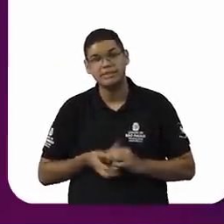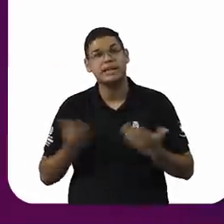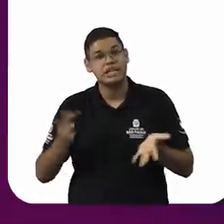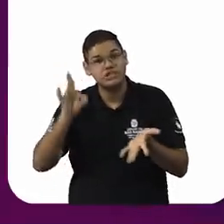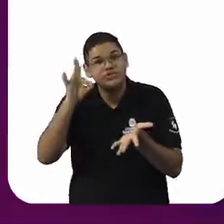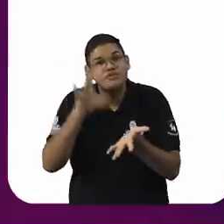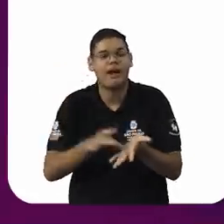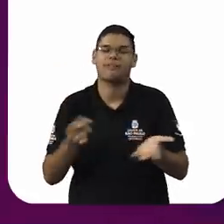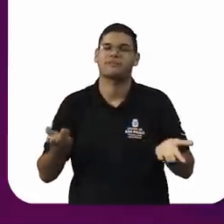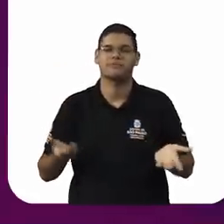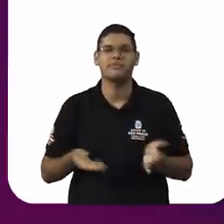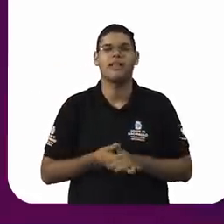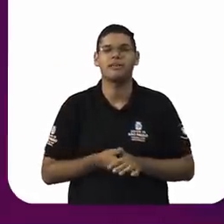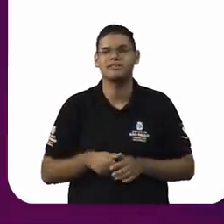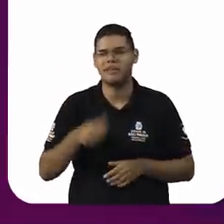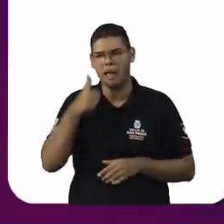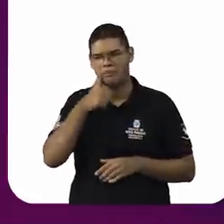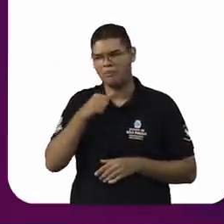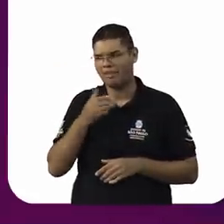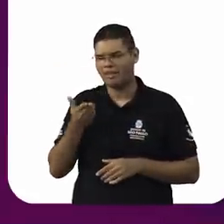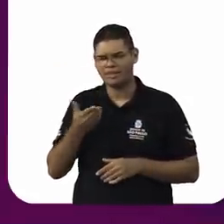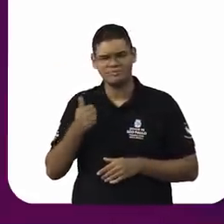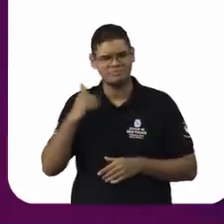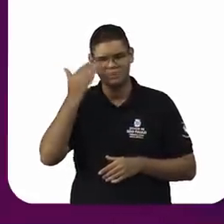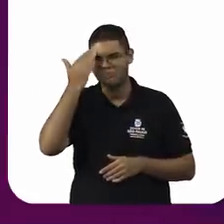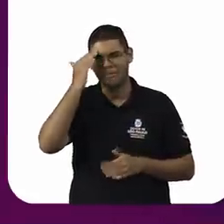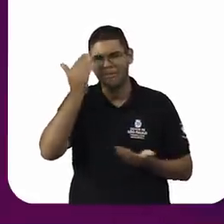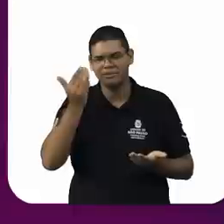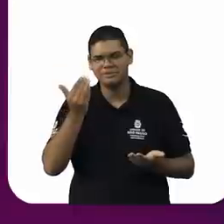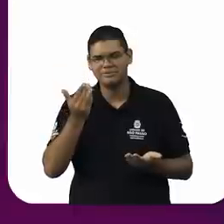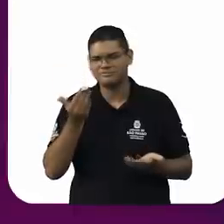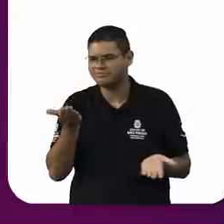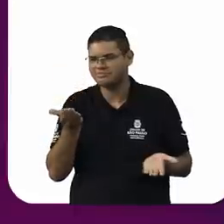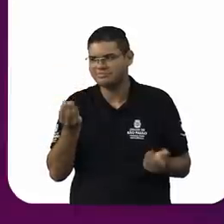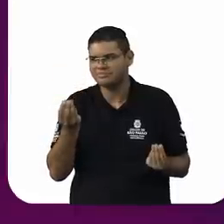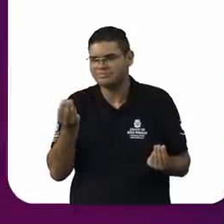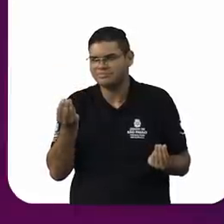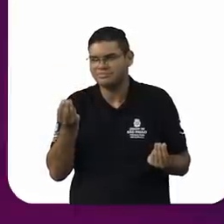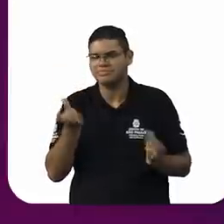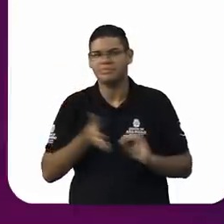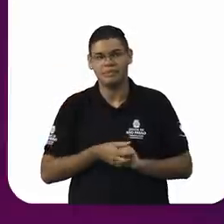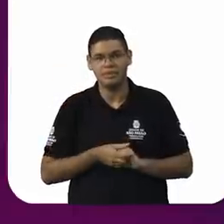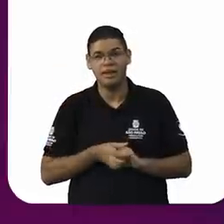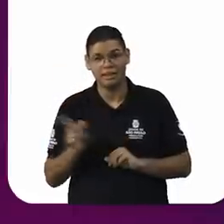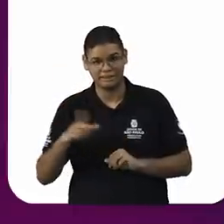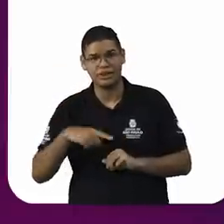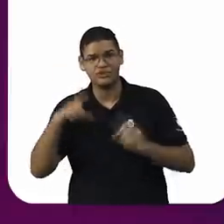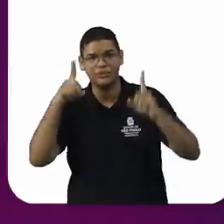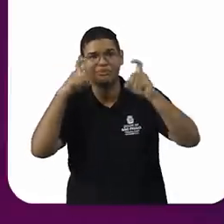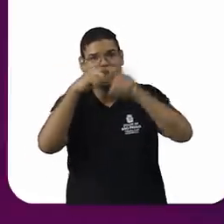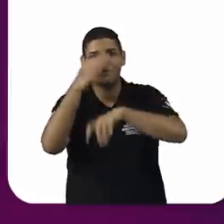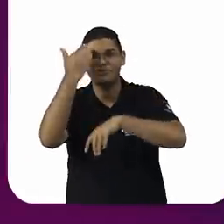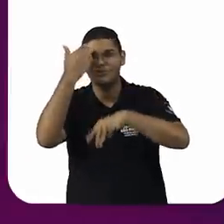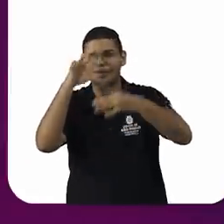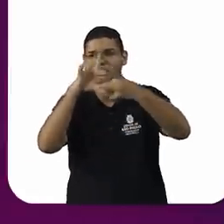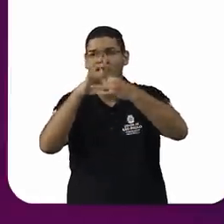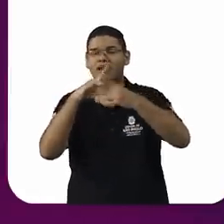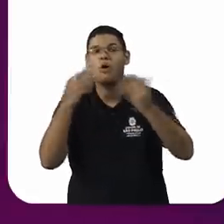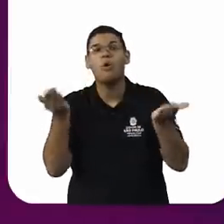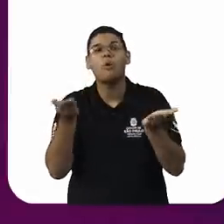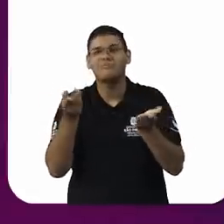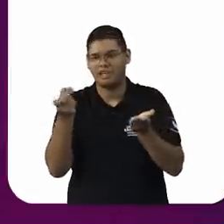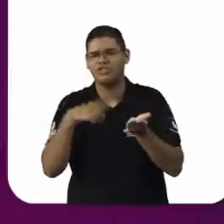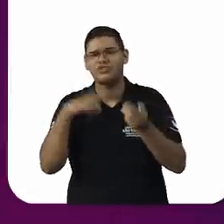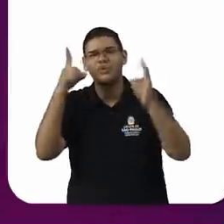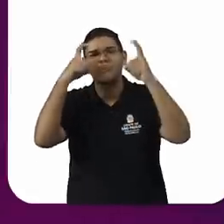de compreender o que está sendo dito? Ou ela tem dificuldade para expressar o que ela pensa? Eu preciso